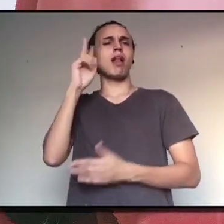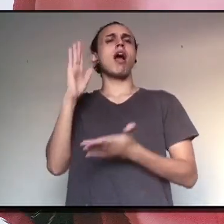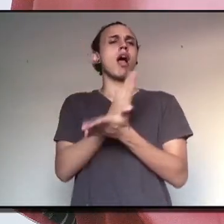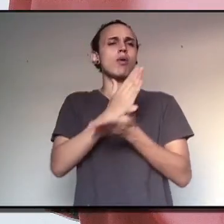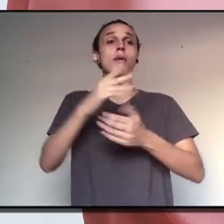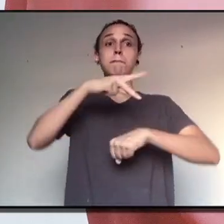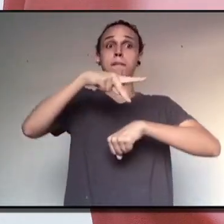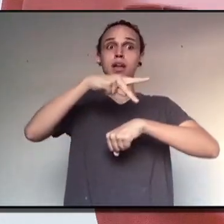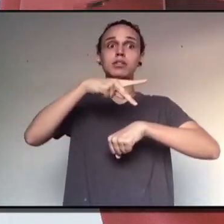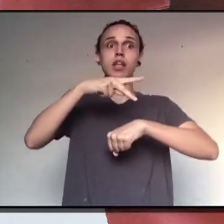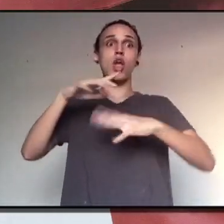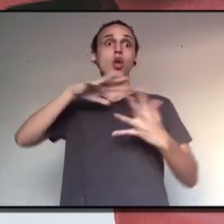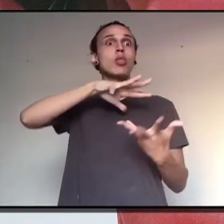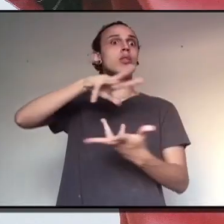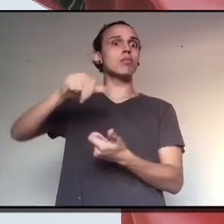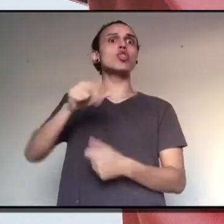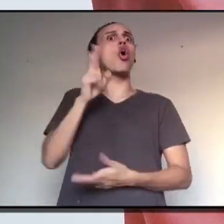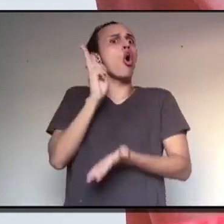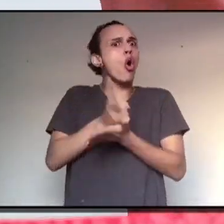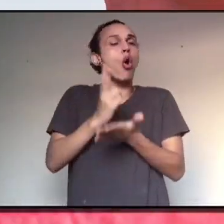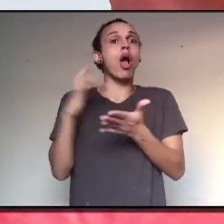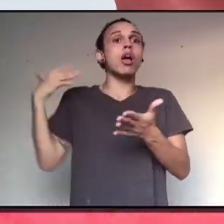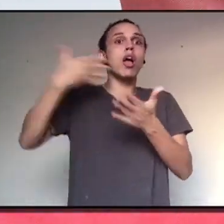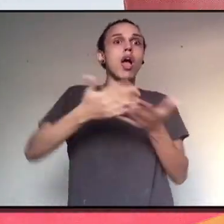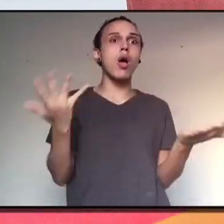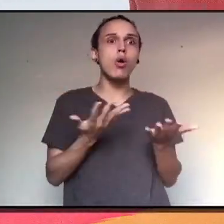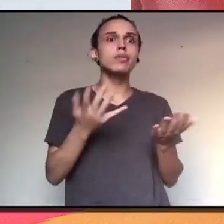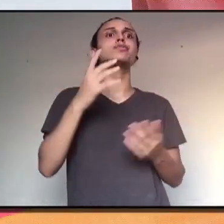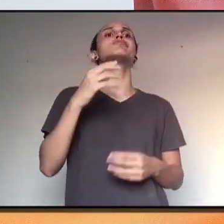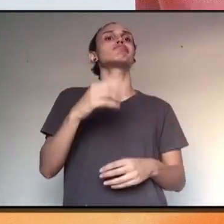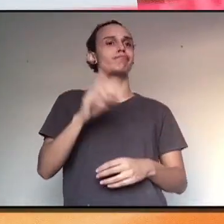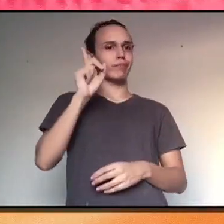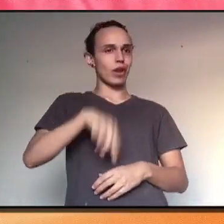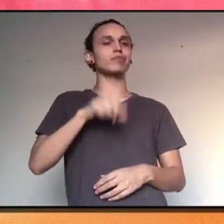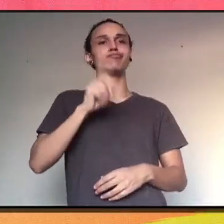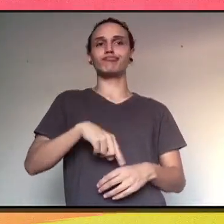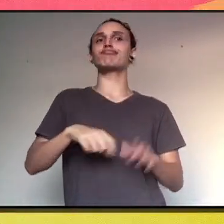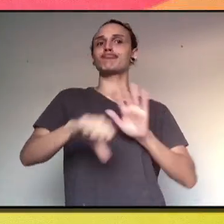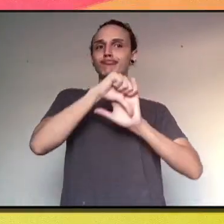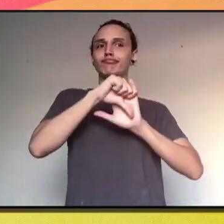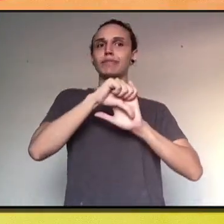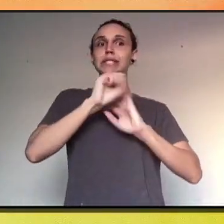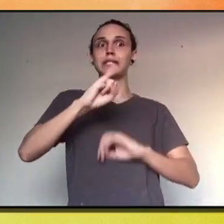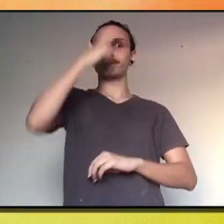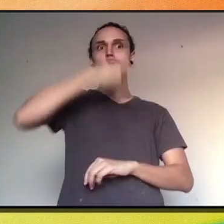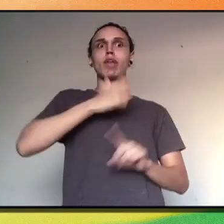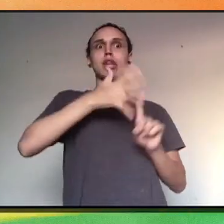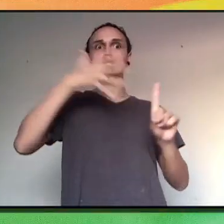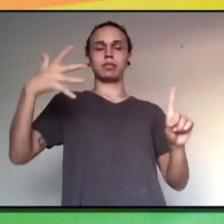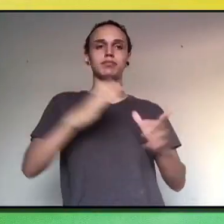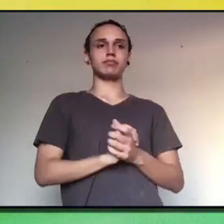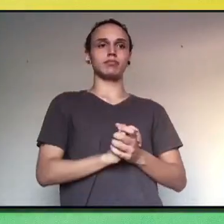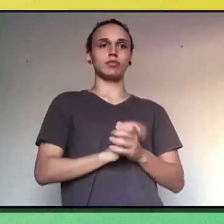alguns lugares do mundo até hoje é crime você ser LGBT. Pesquisa realizada pelo coletivo Vote LGBT,